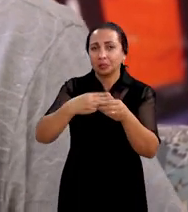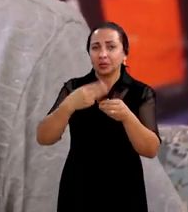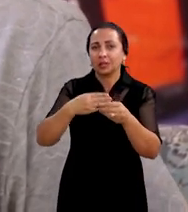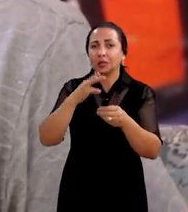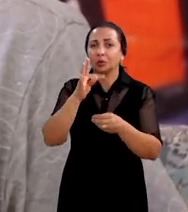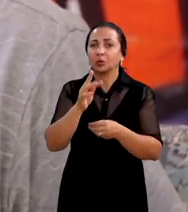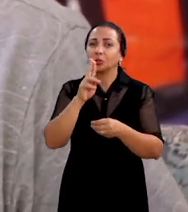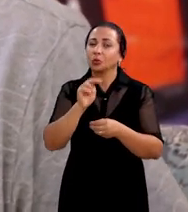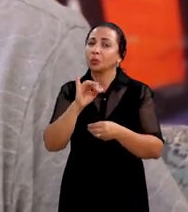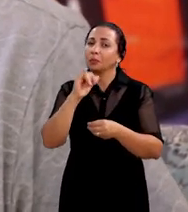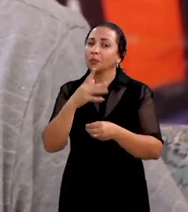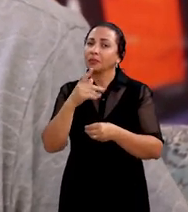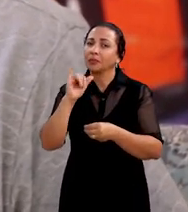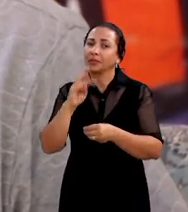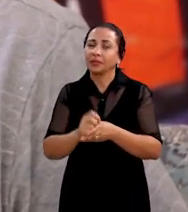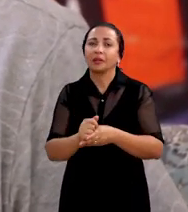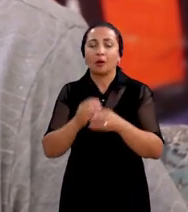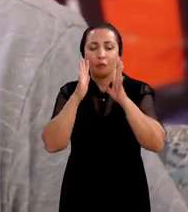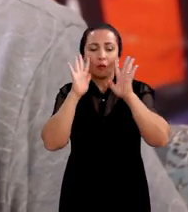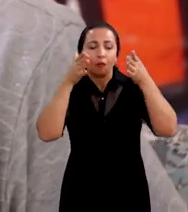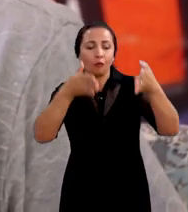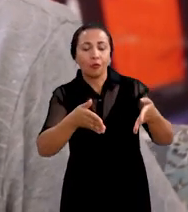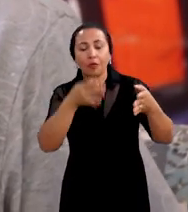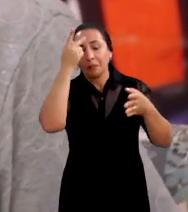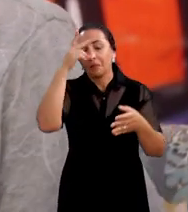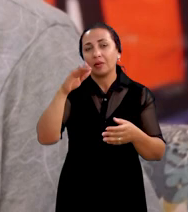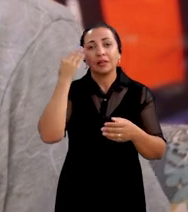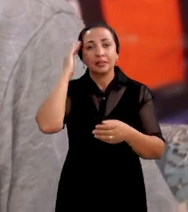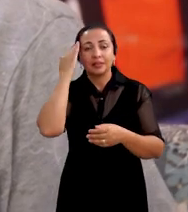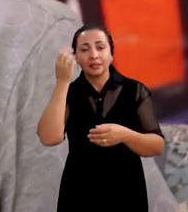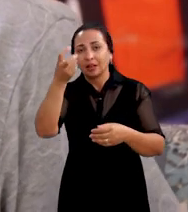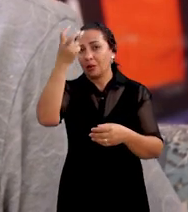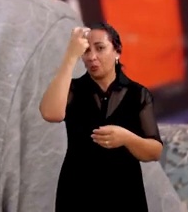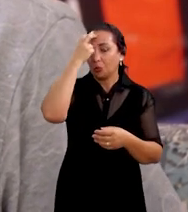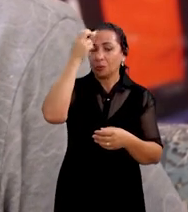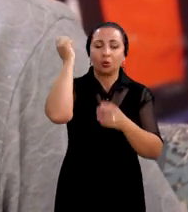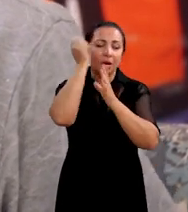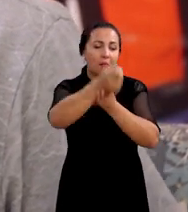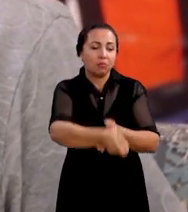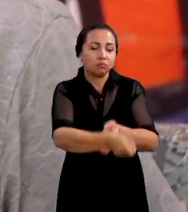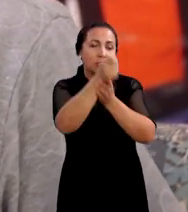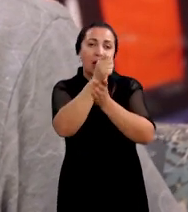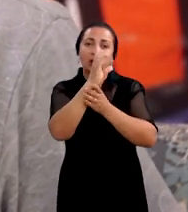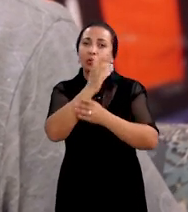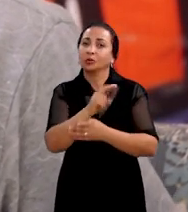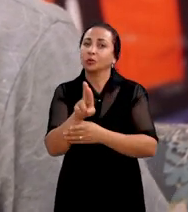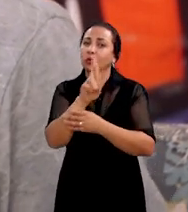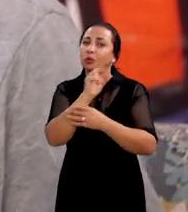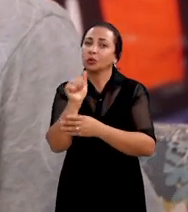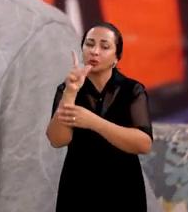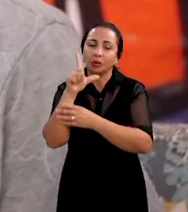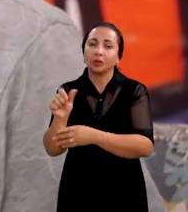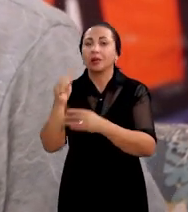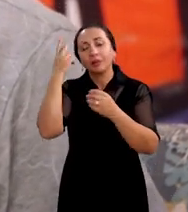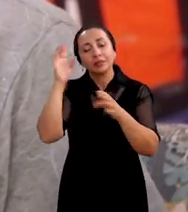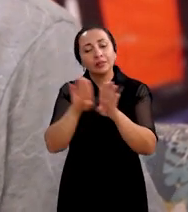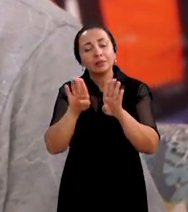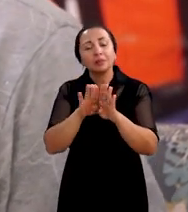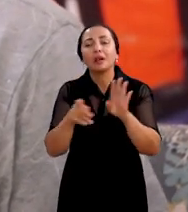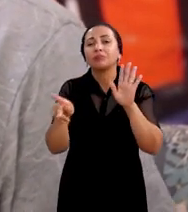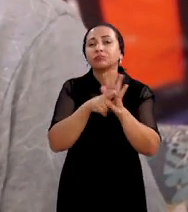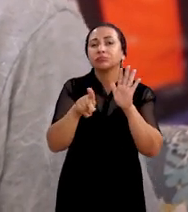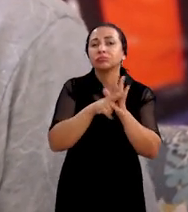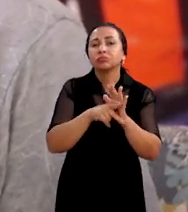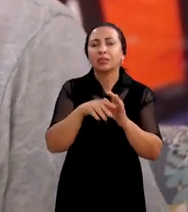município de Itupitá. Que foi justamente com o enfoque de entender a cultura da pesca de curral e as suas particularidades, a